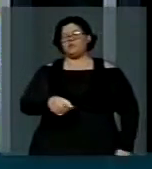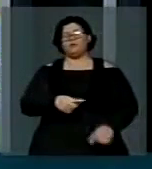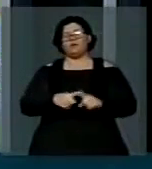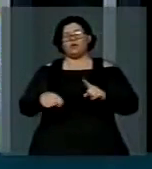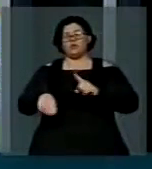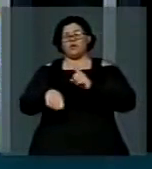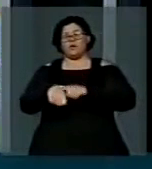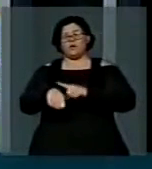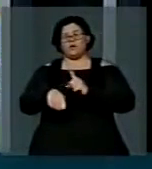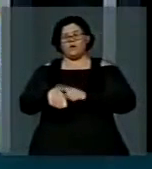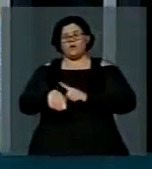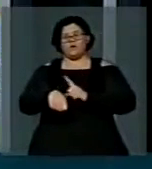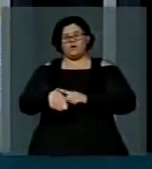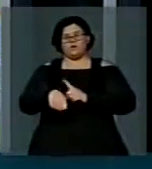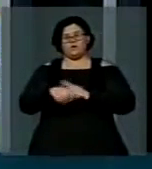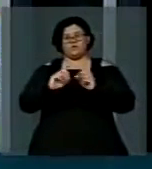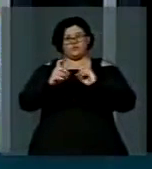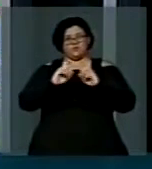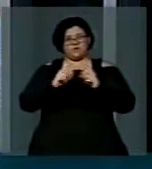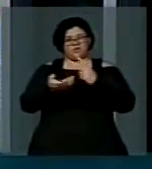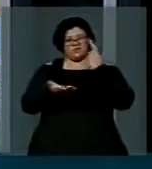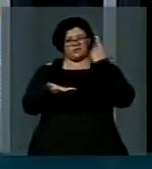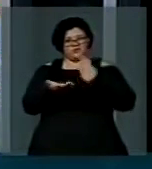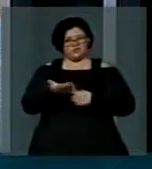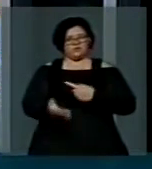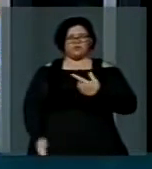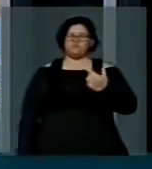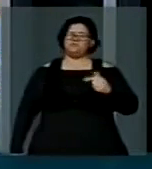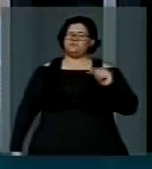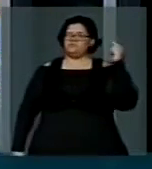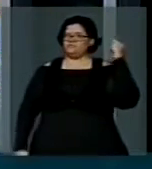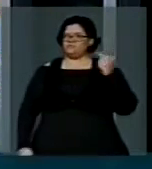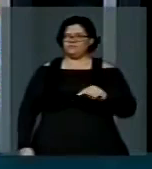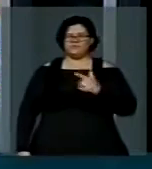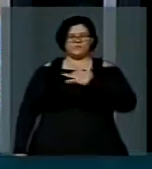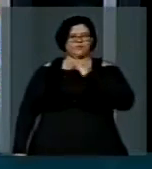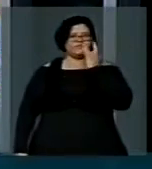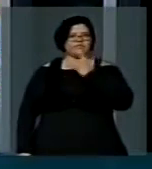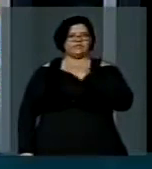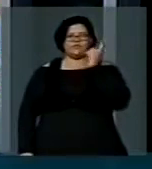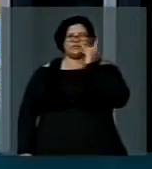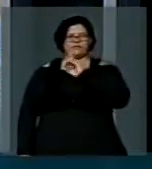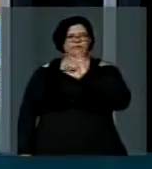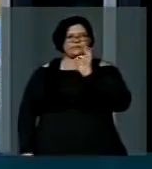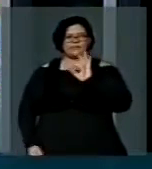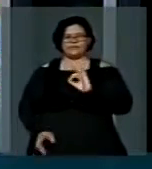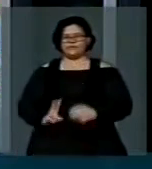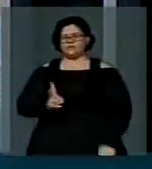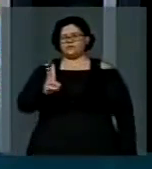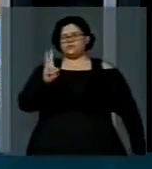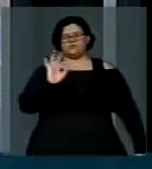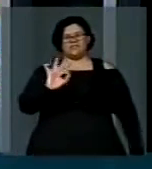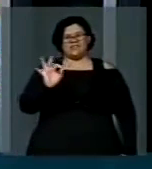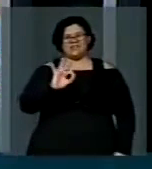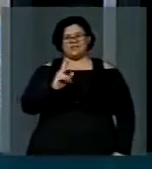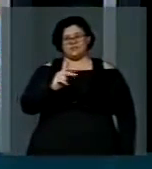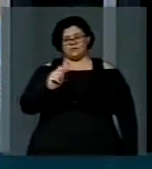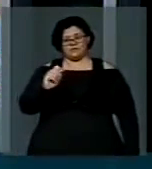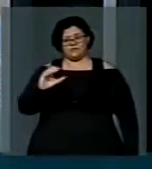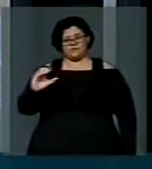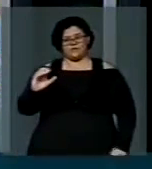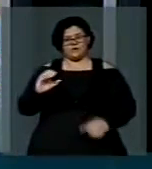assumiu a presidência, infelizmente, coitada, não conseguiu tocar as obras e o PAC,